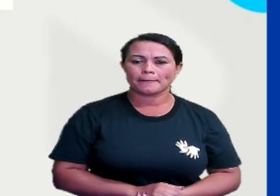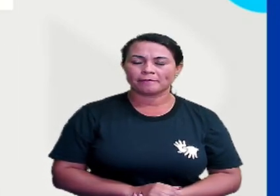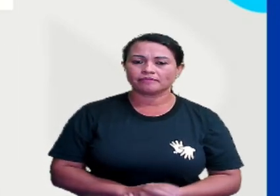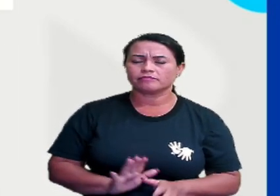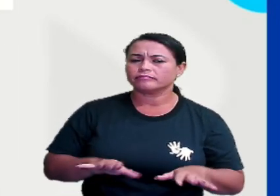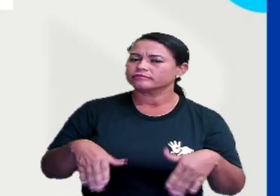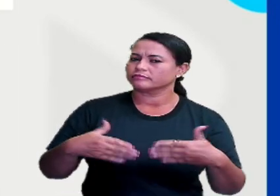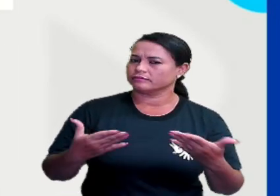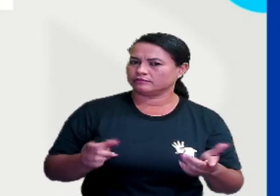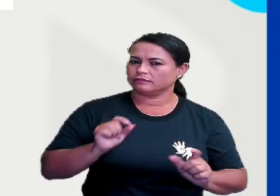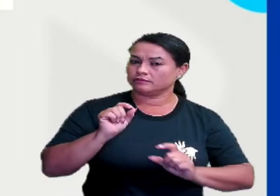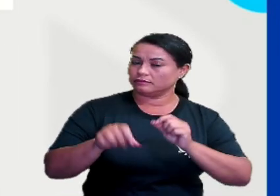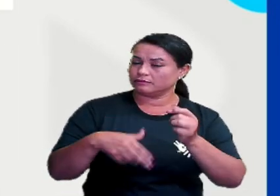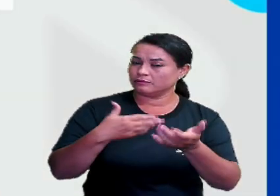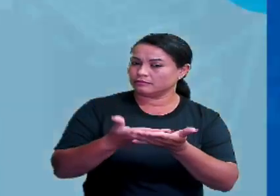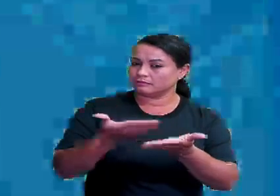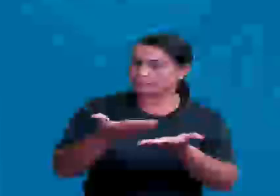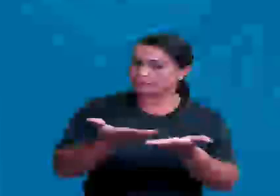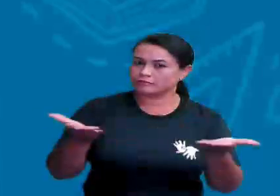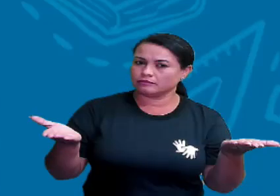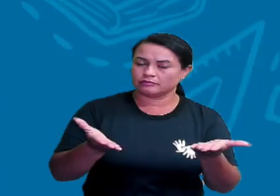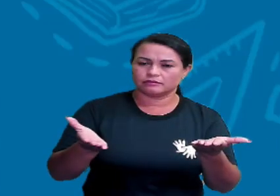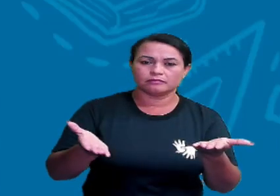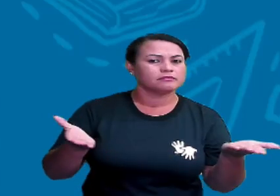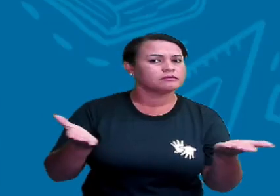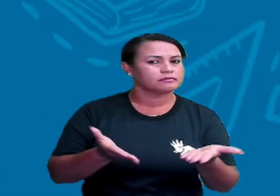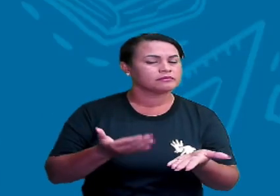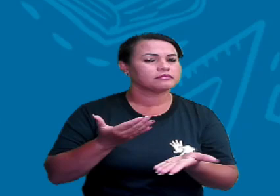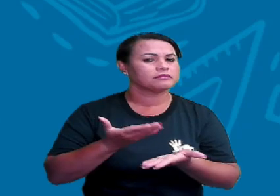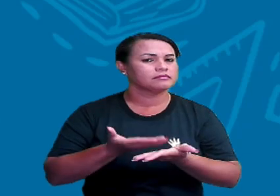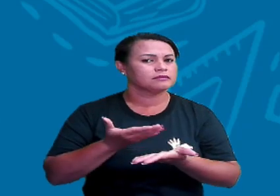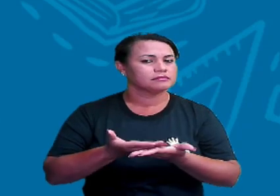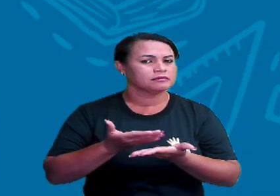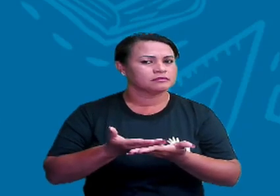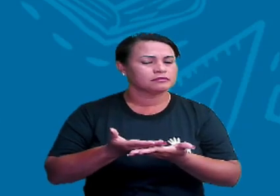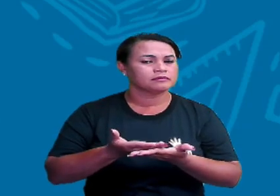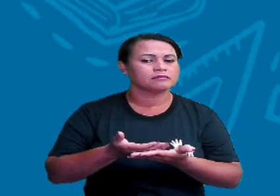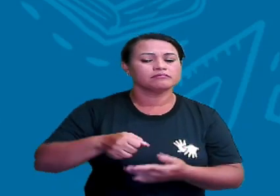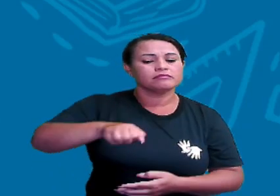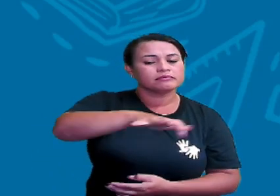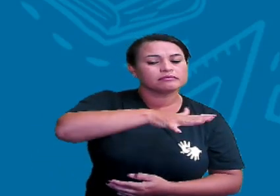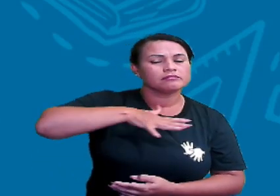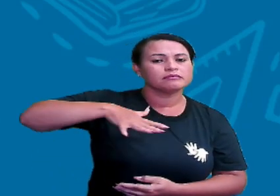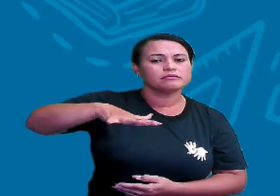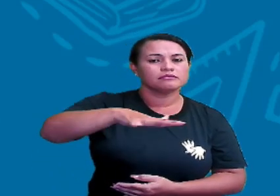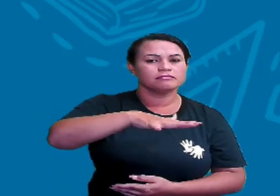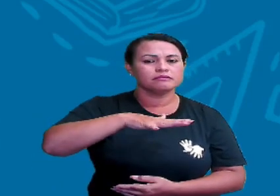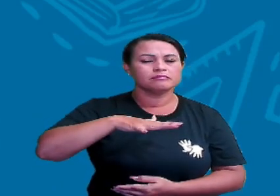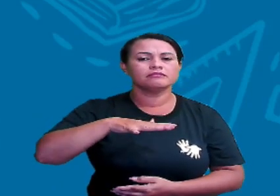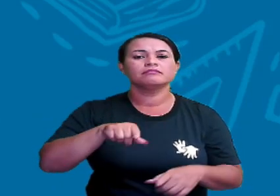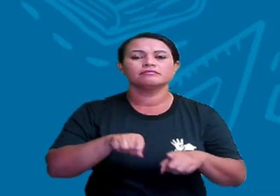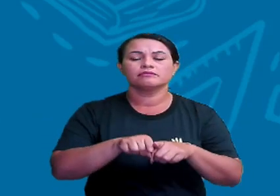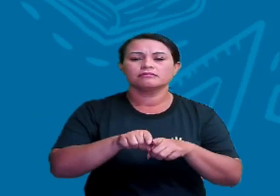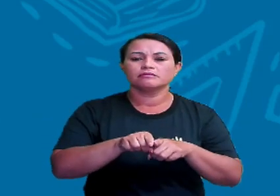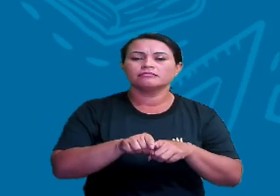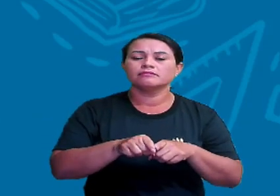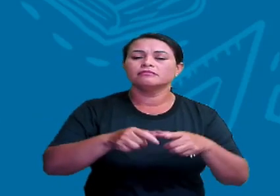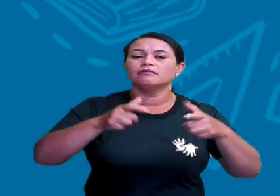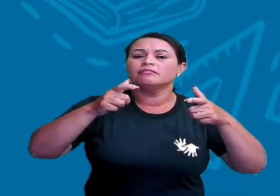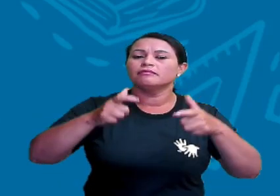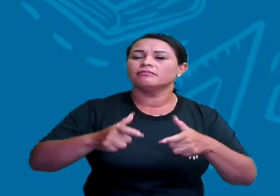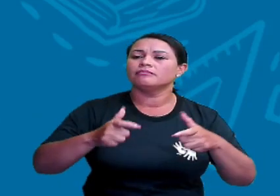Então o é que a gente vai estudar hoje? Hoje nós vamos estudar o espaço geográfico, orientação e